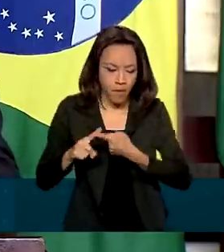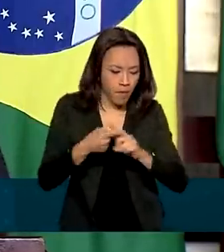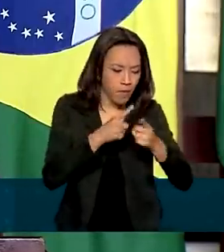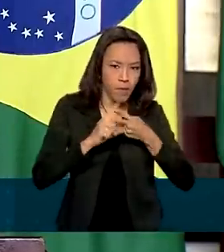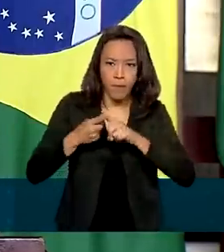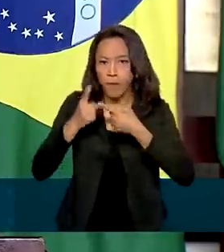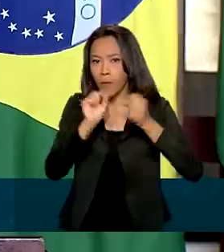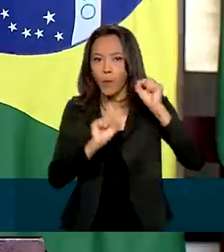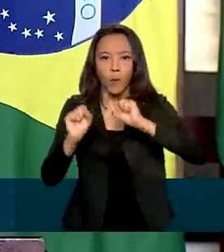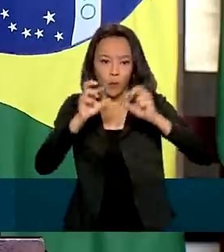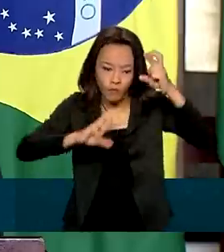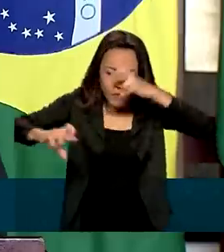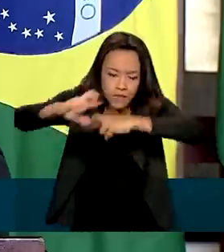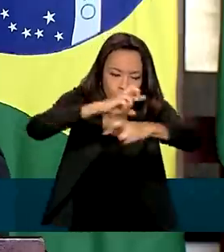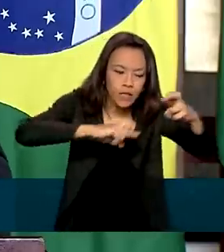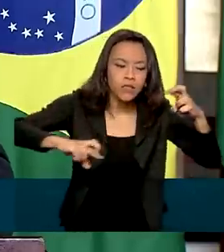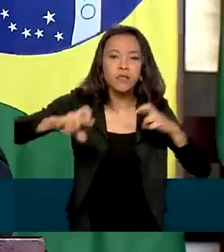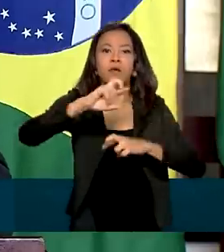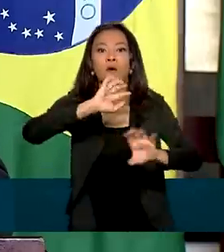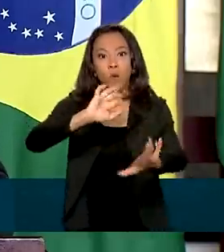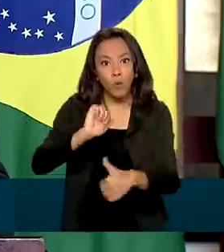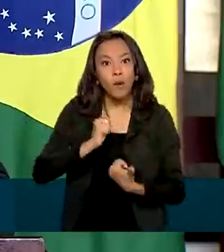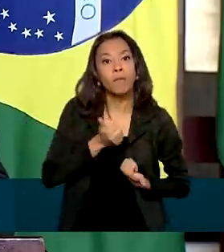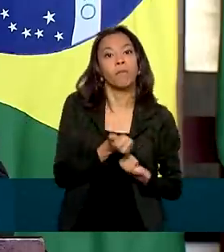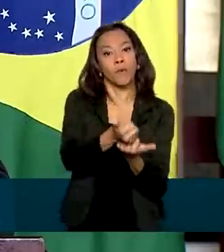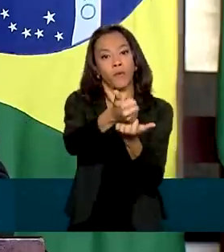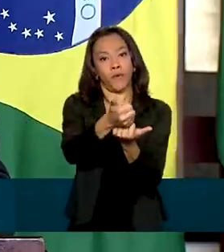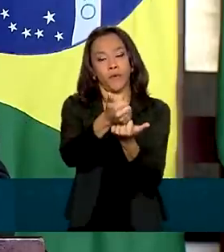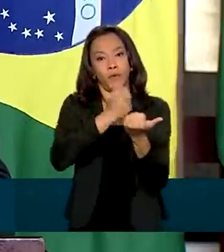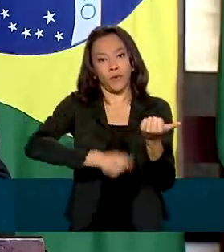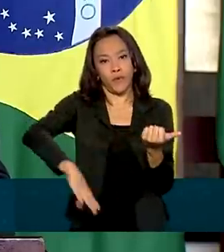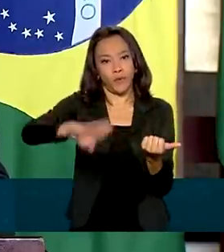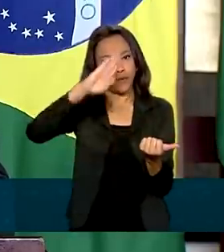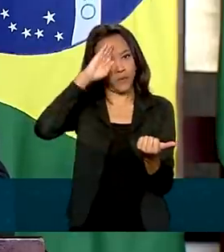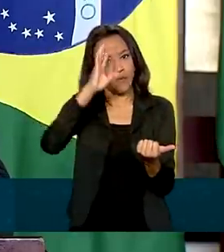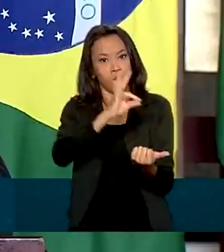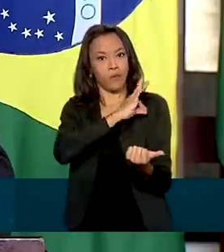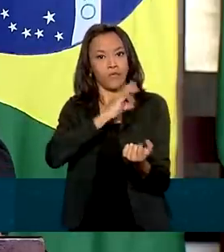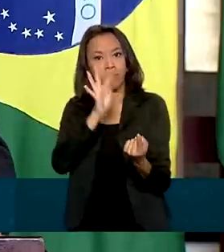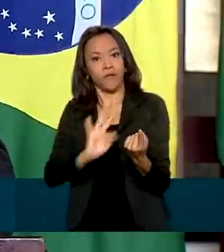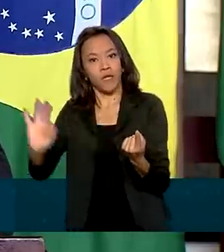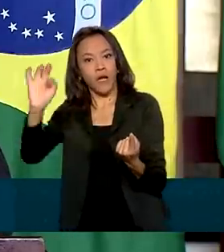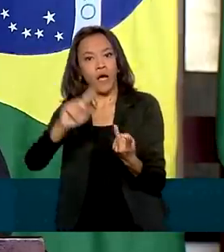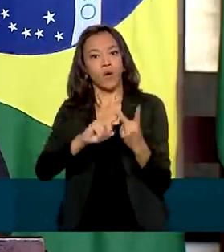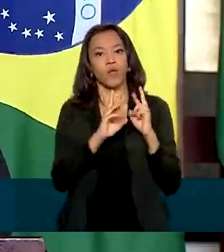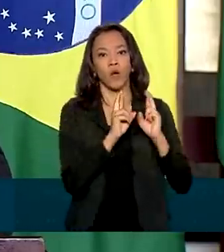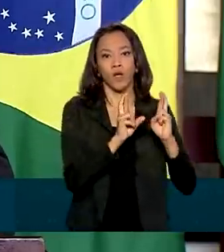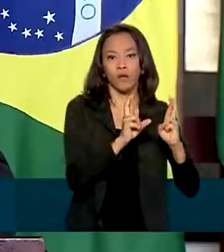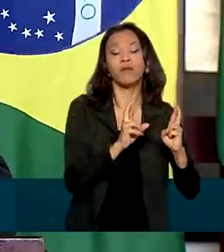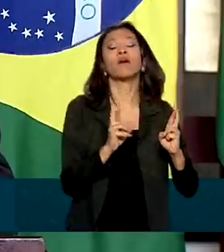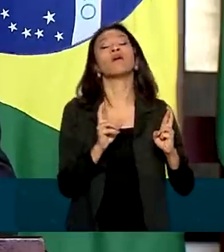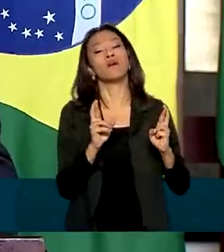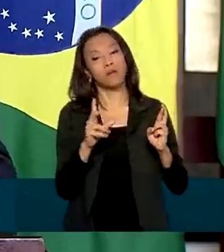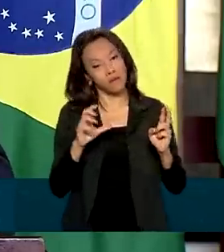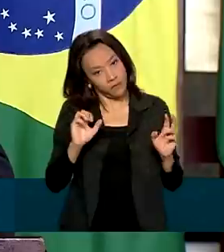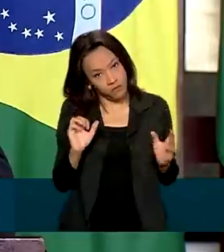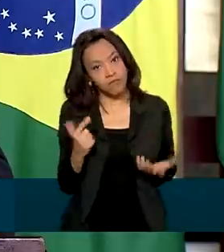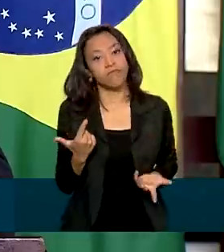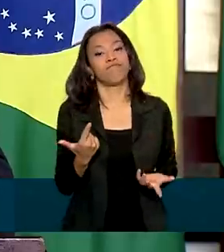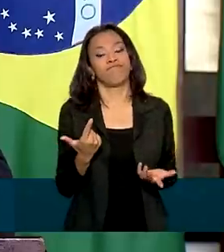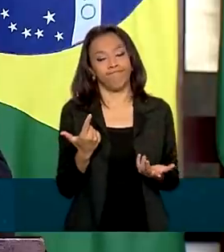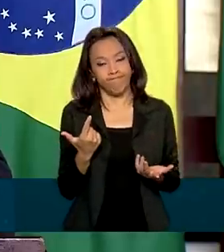o apoio da Força Nacional de Segurança Pública, da Polícia Federal, da Polícia Rodoviária Federal. E, óbvio,